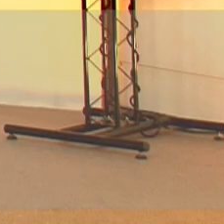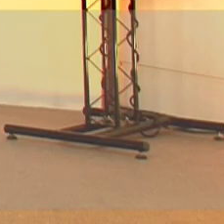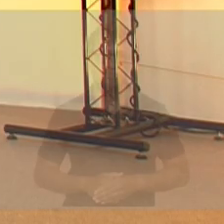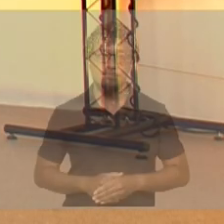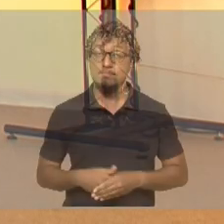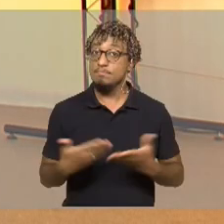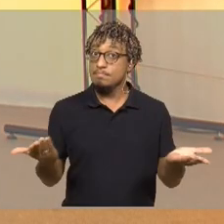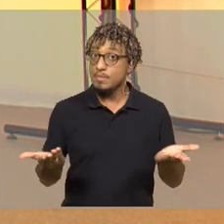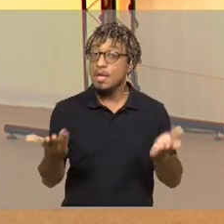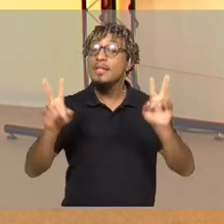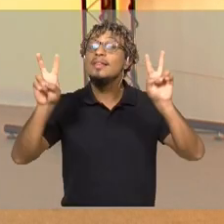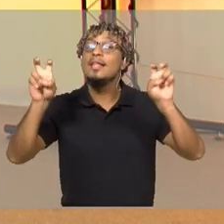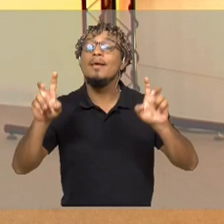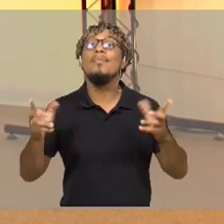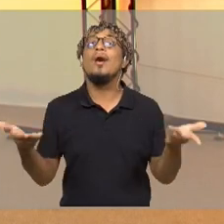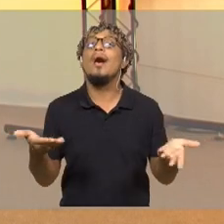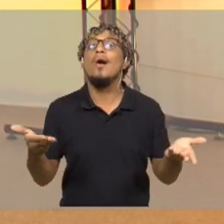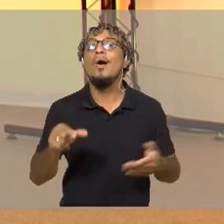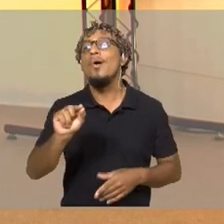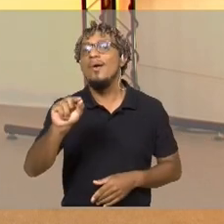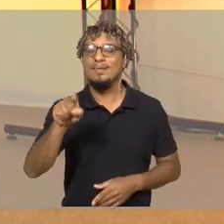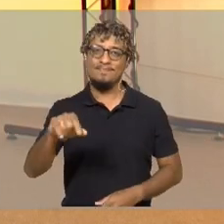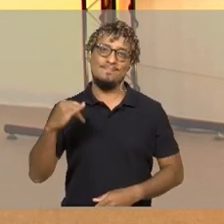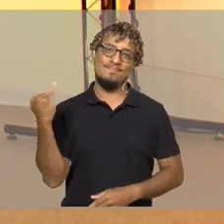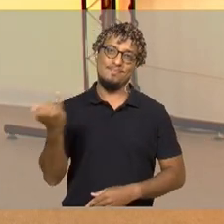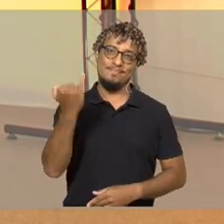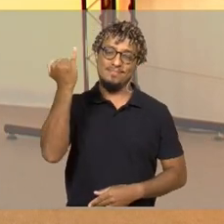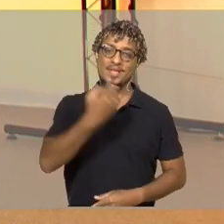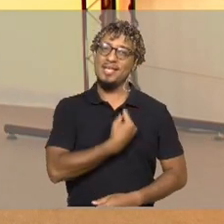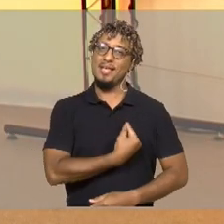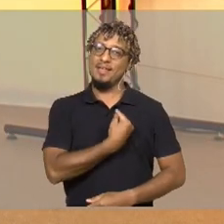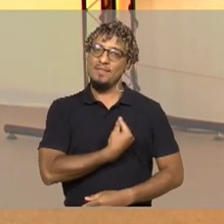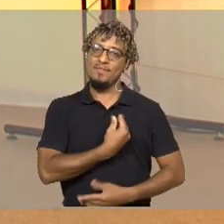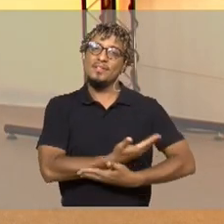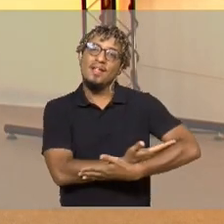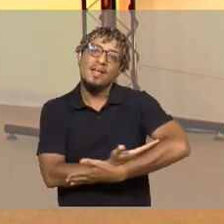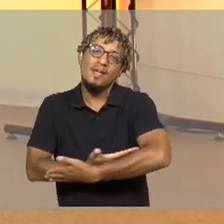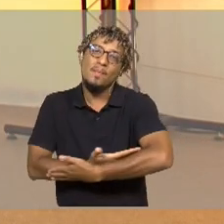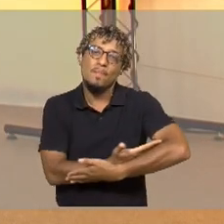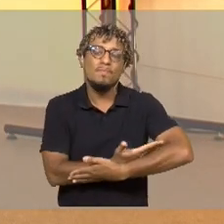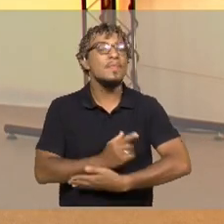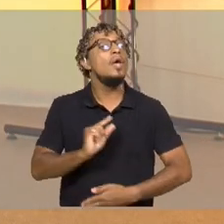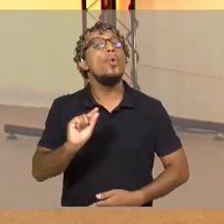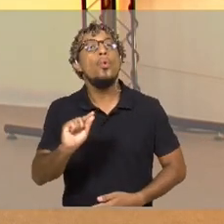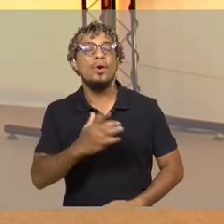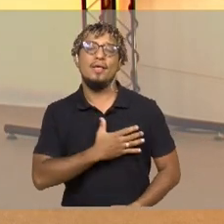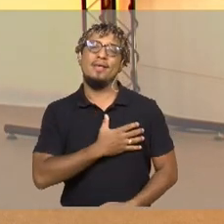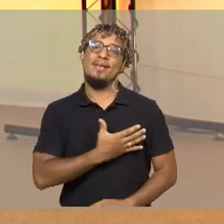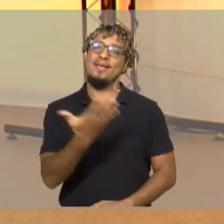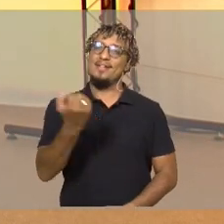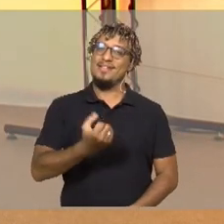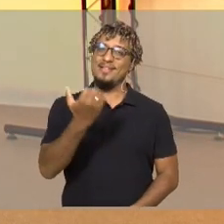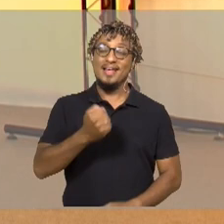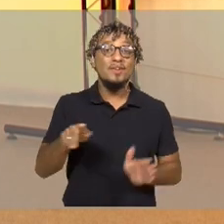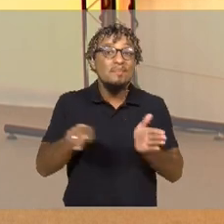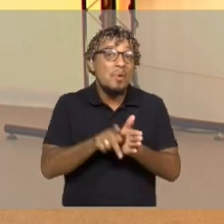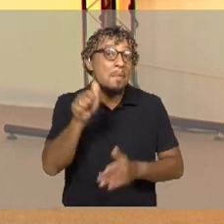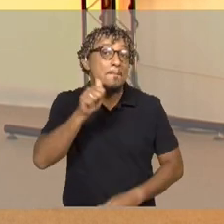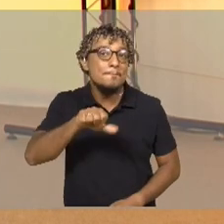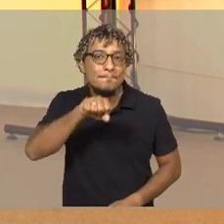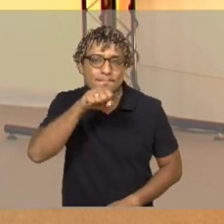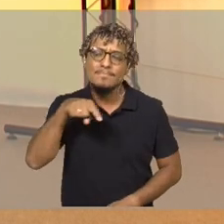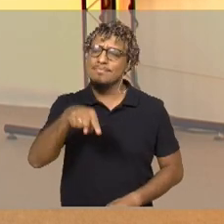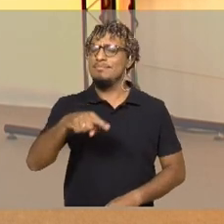E vamos falar agora sobre algo importante para a vida do bebê. Eu estou falando do aleitamento materno, que é uma